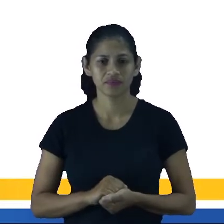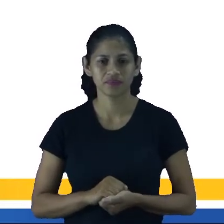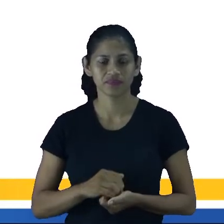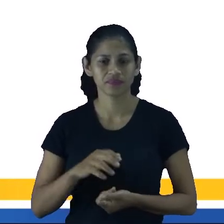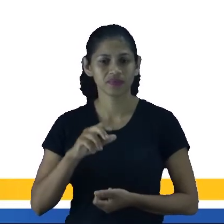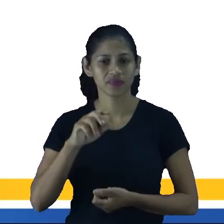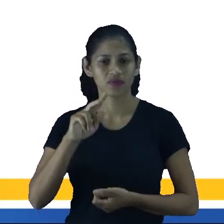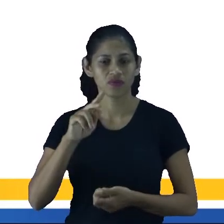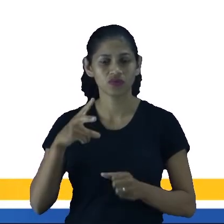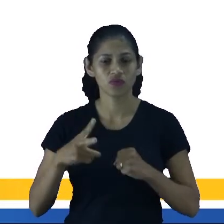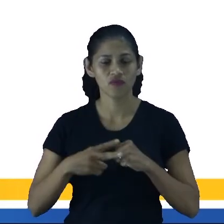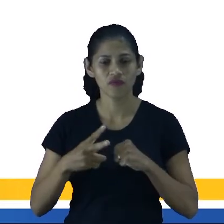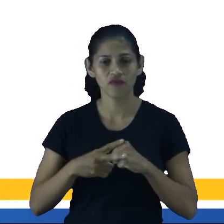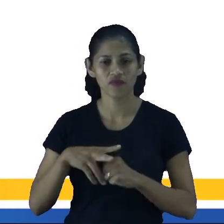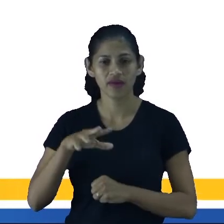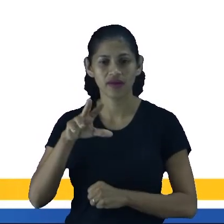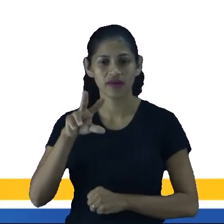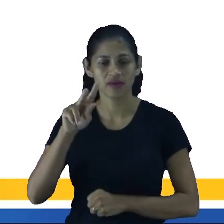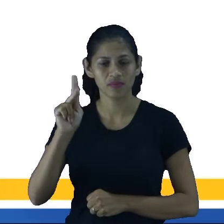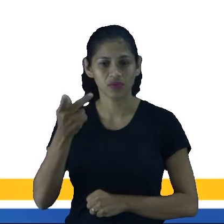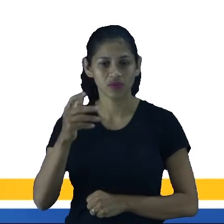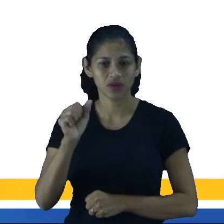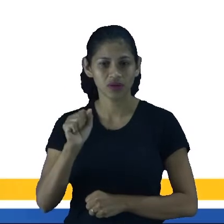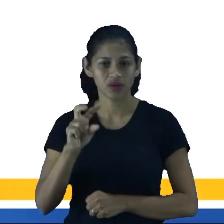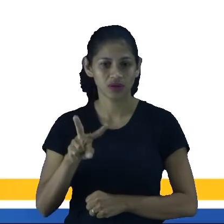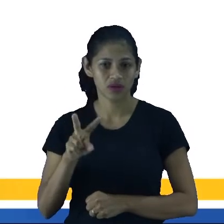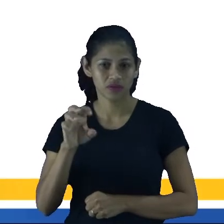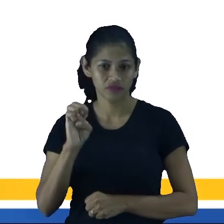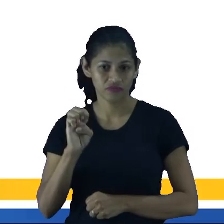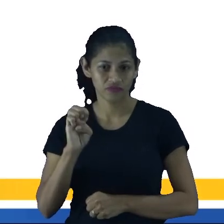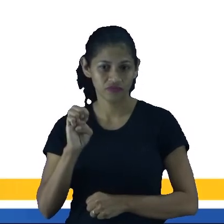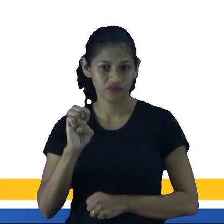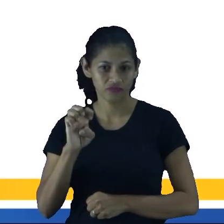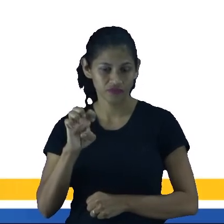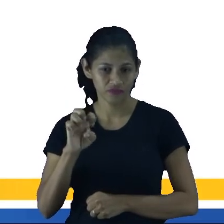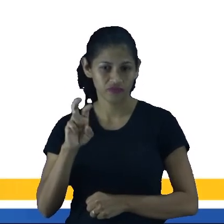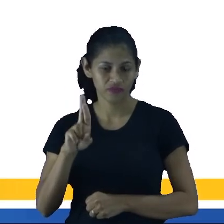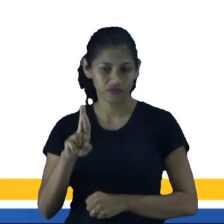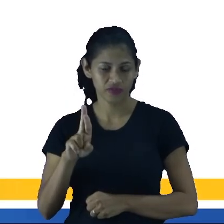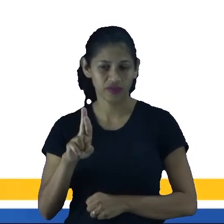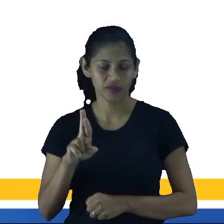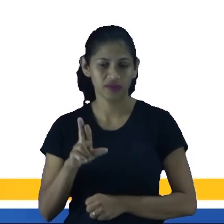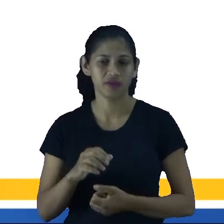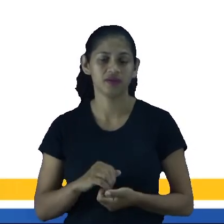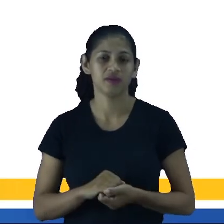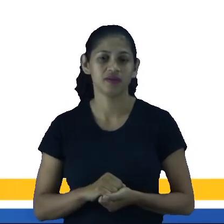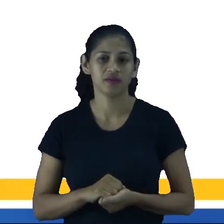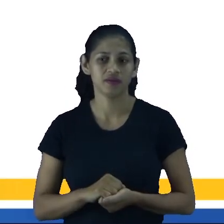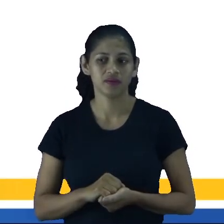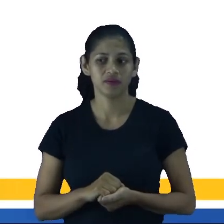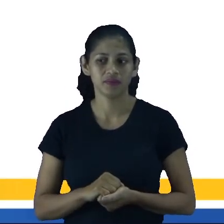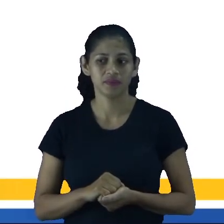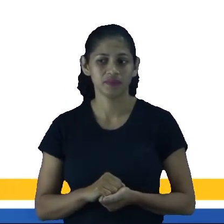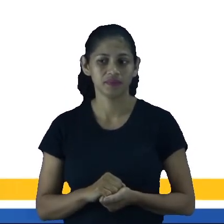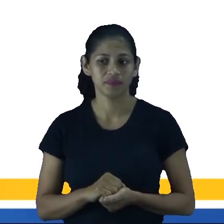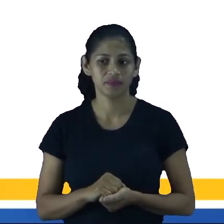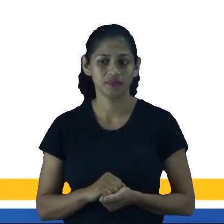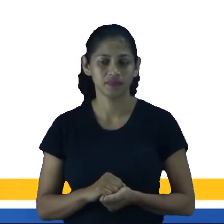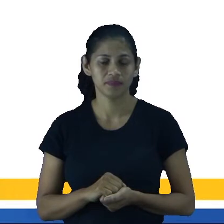AIA, perdido, né? Que você tenha o A perdido, né? Esteja perdido aí.